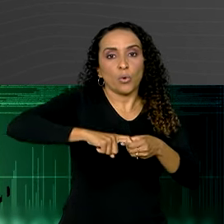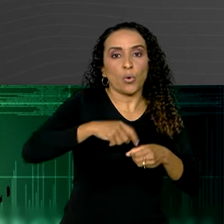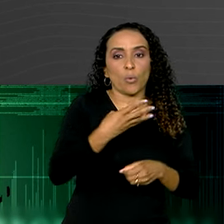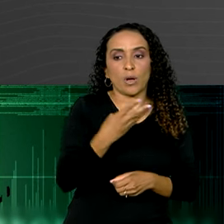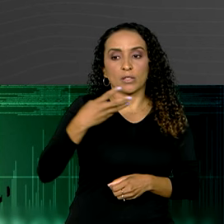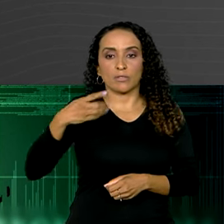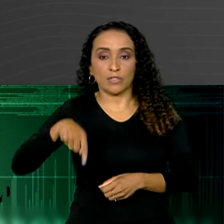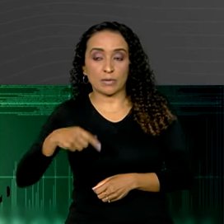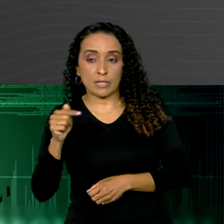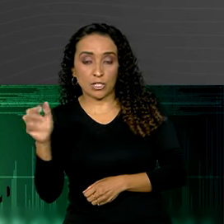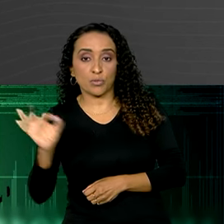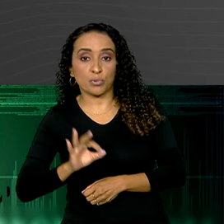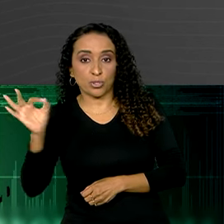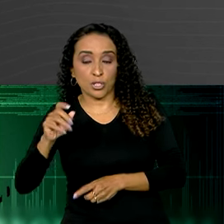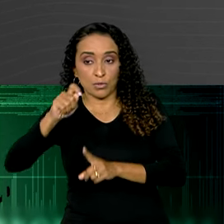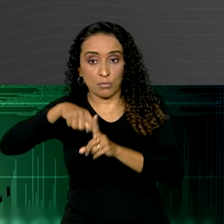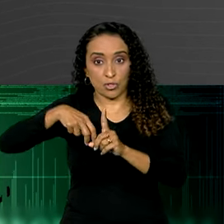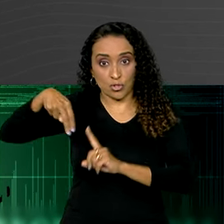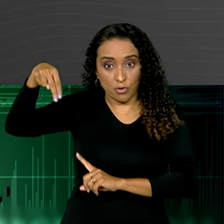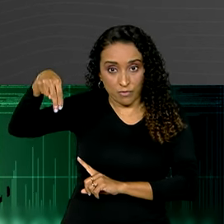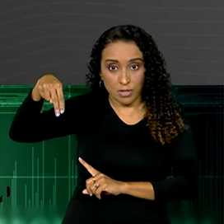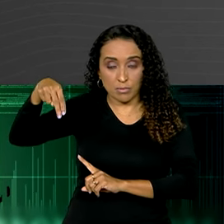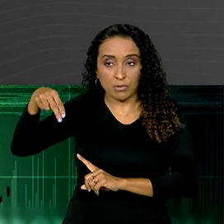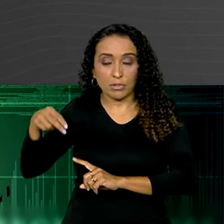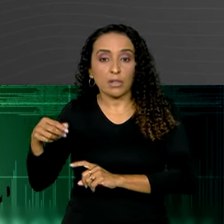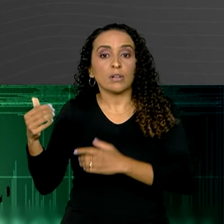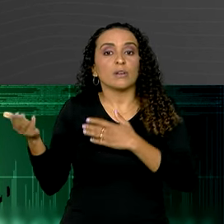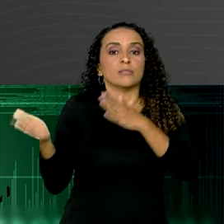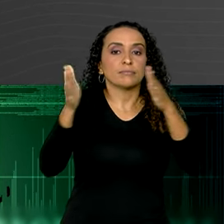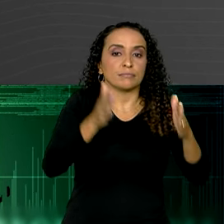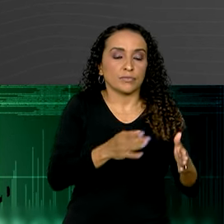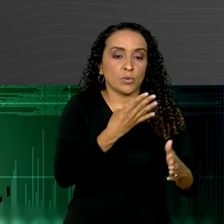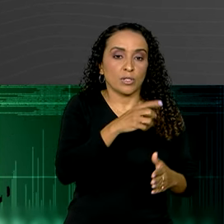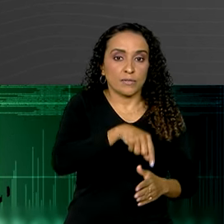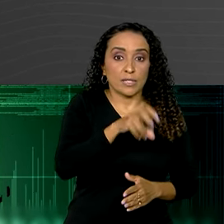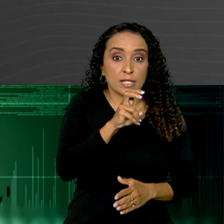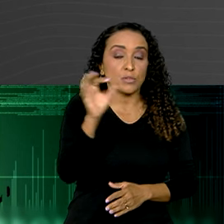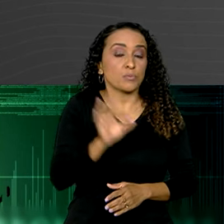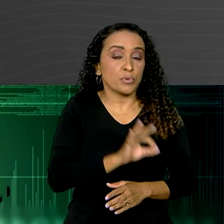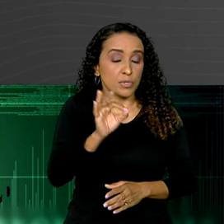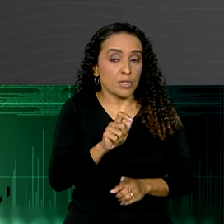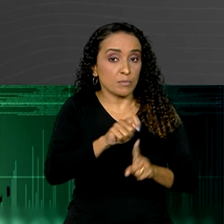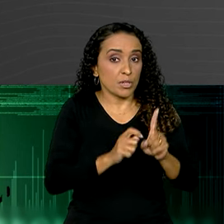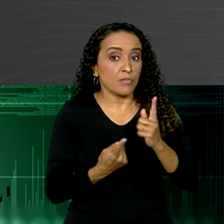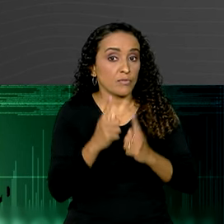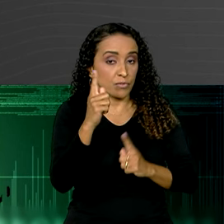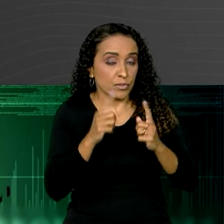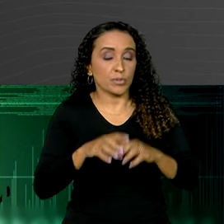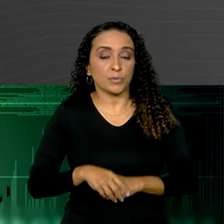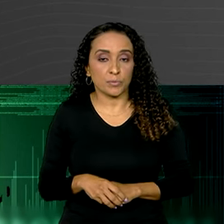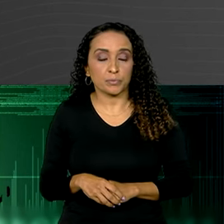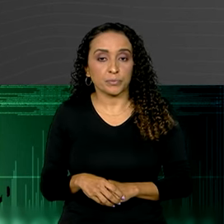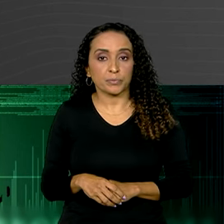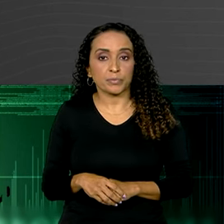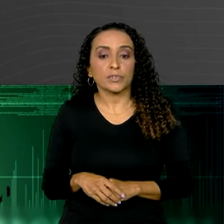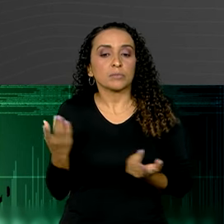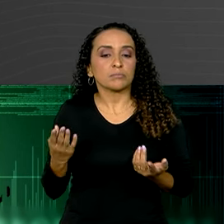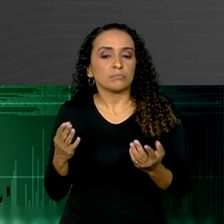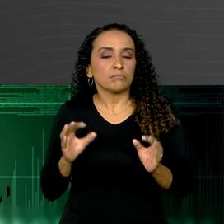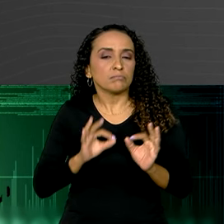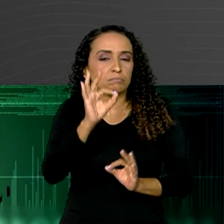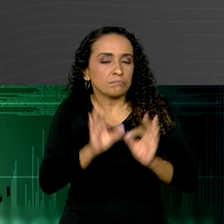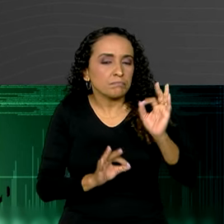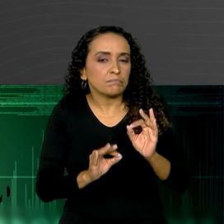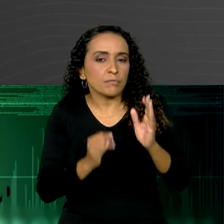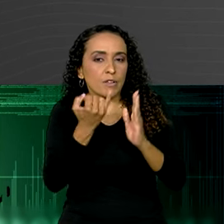,7% em novembro para 4,5% em fevereiro. Já a projeção de